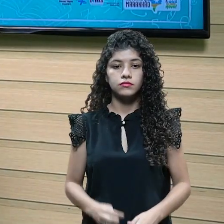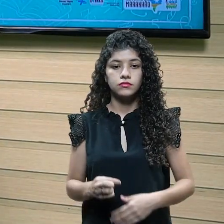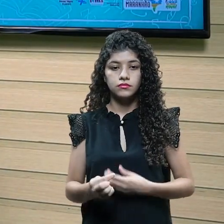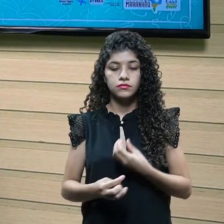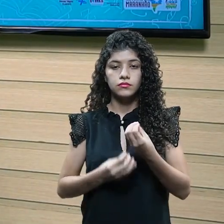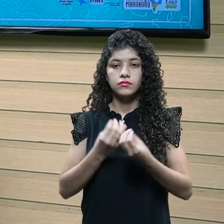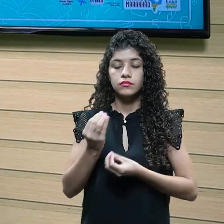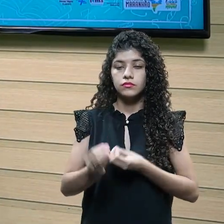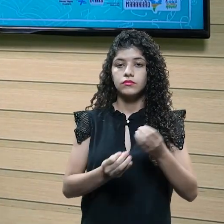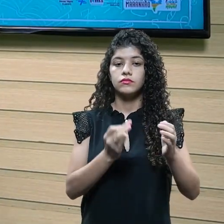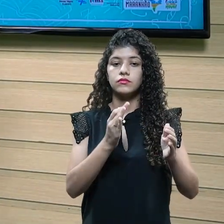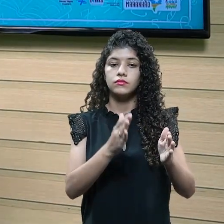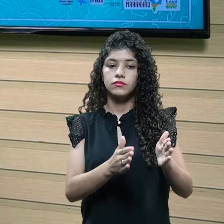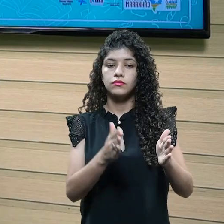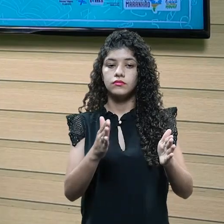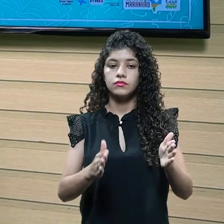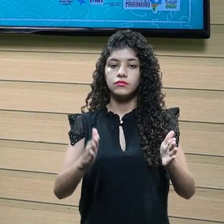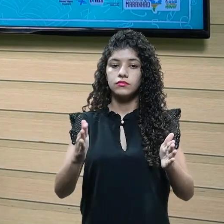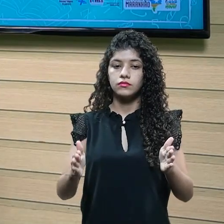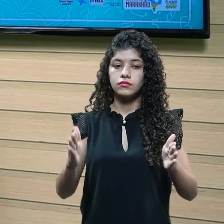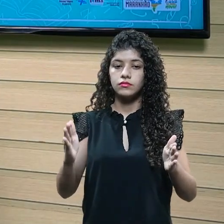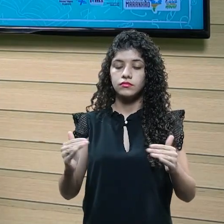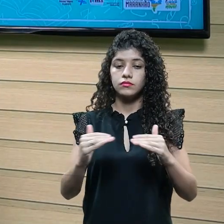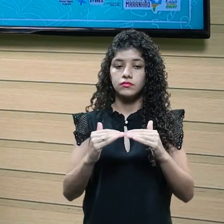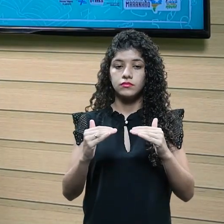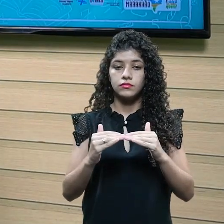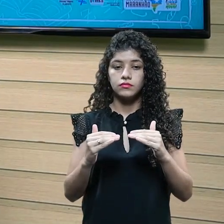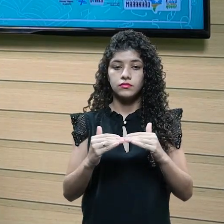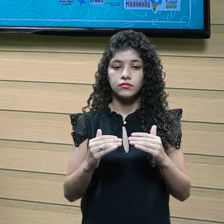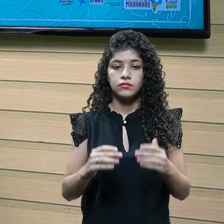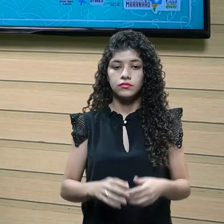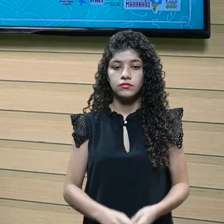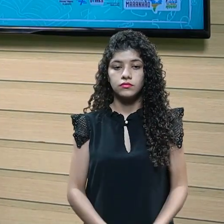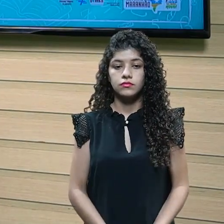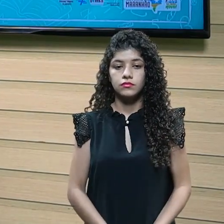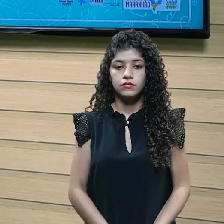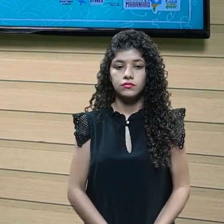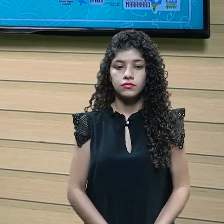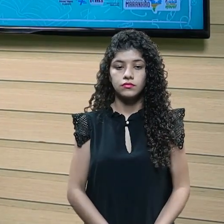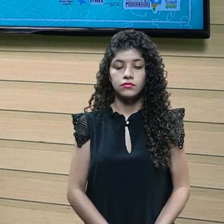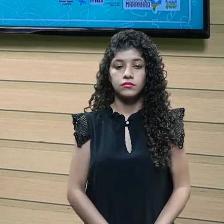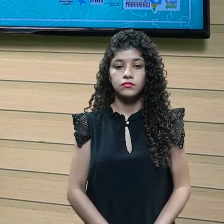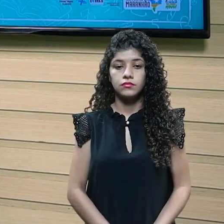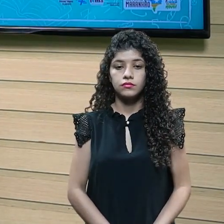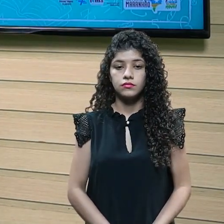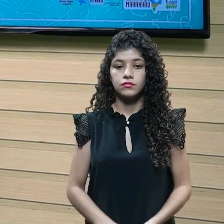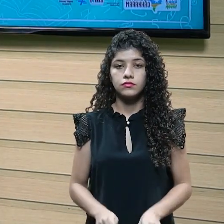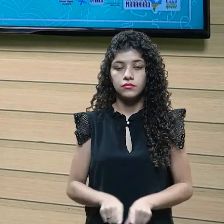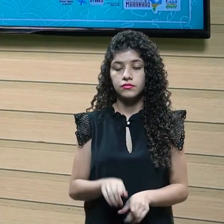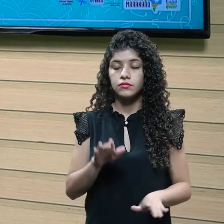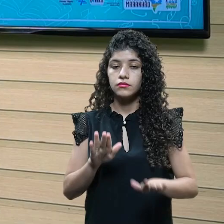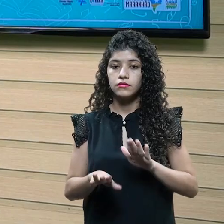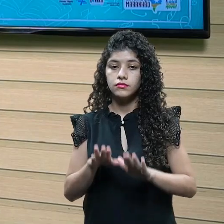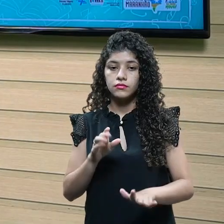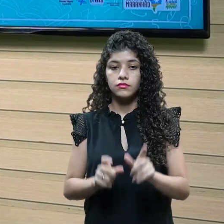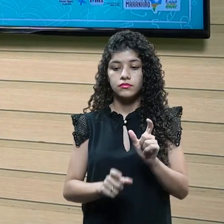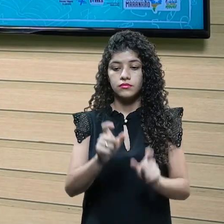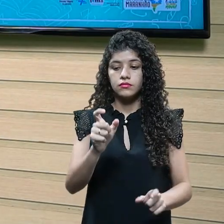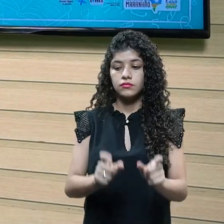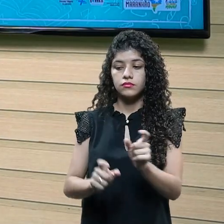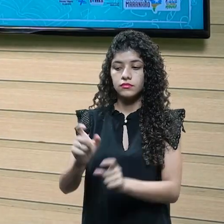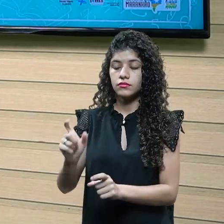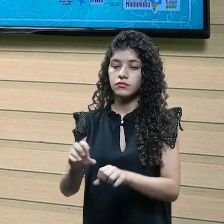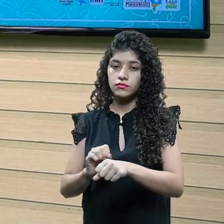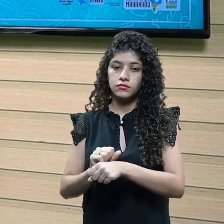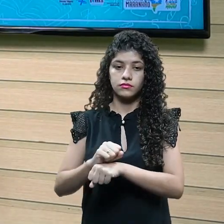e o roteiro ideal para uma comissão de formatura. Claro que vai depender de cada instituição, né? Alguma